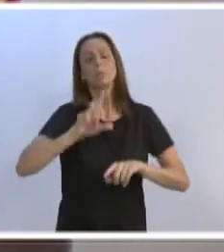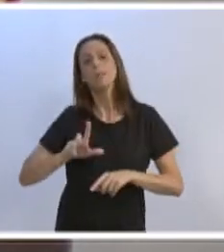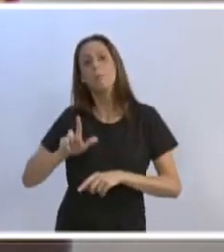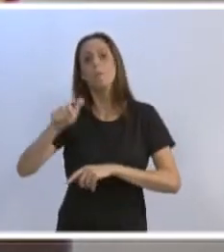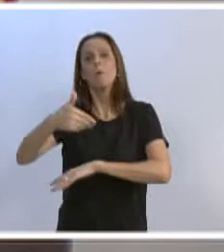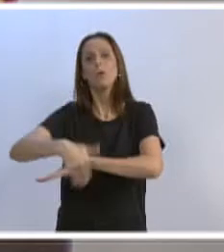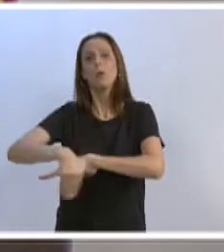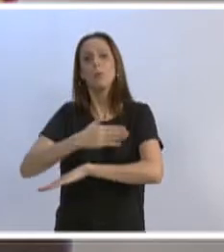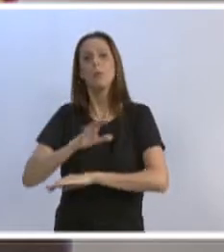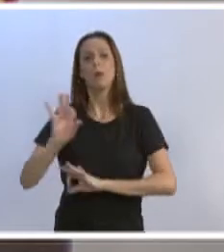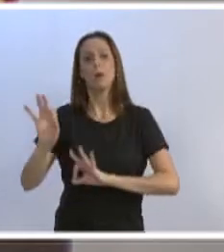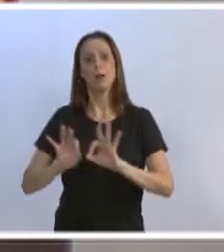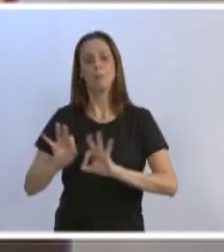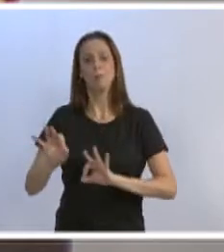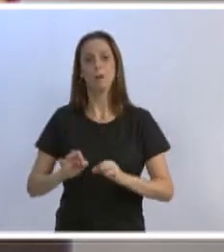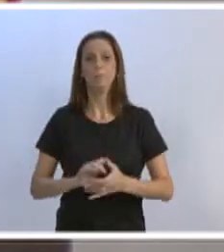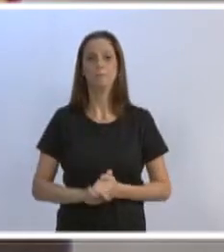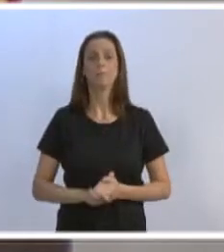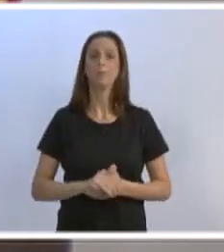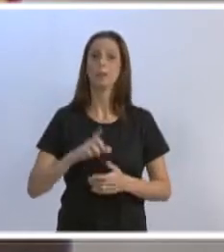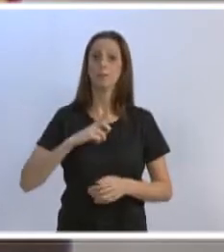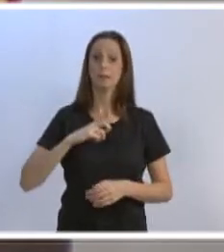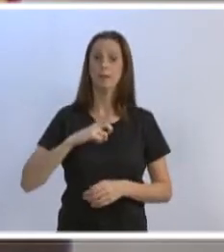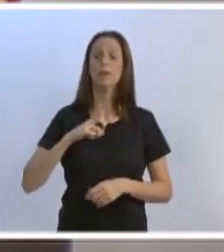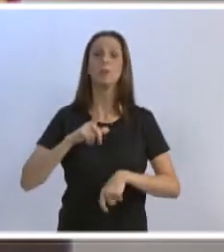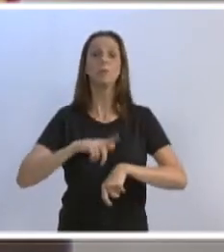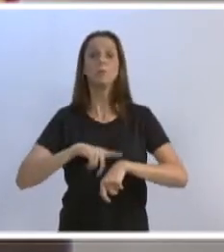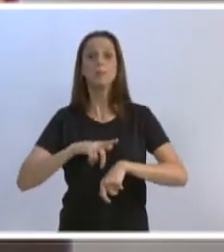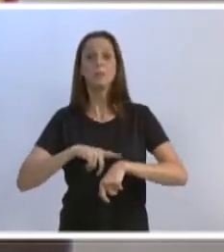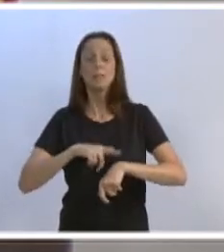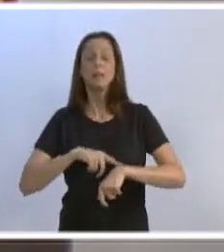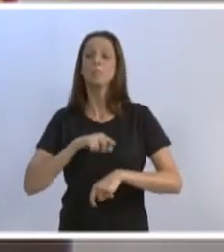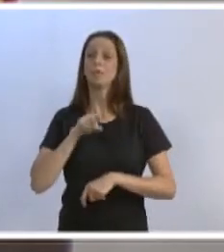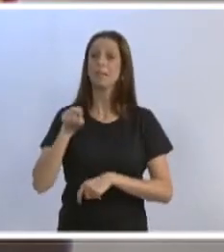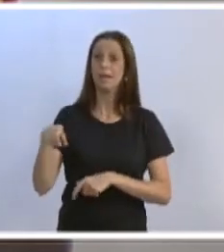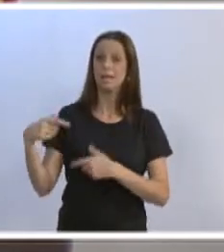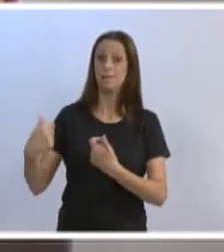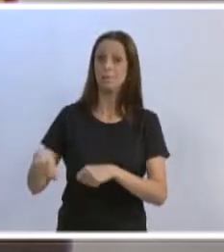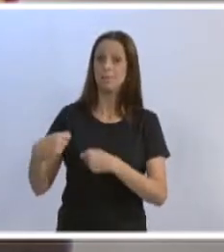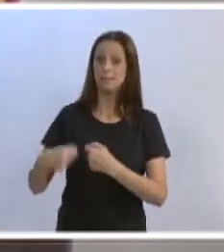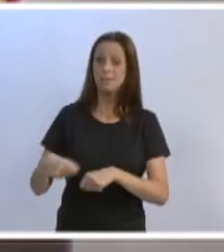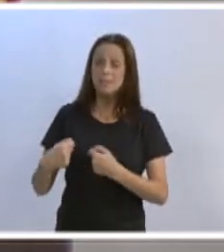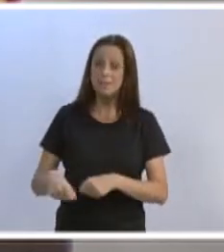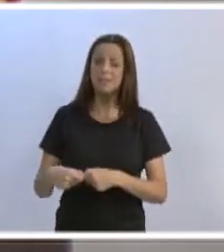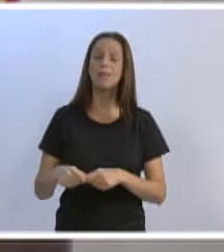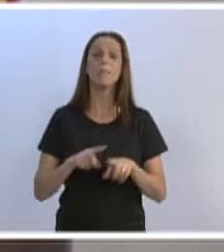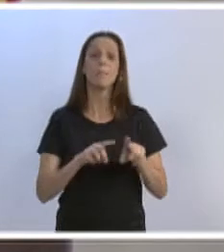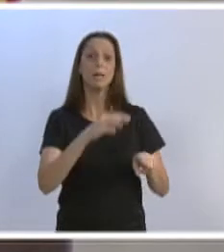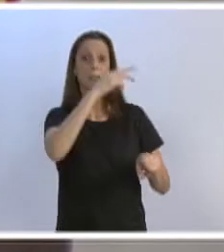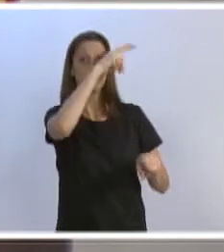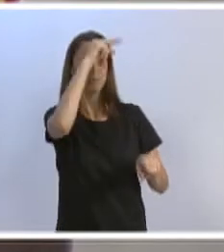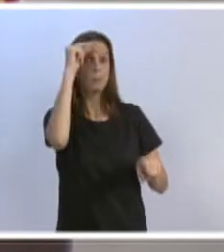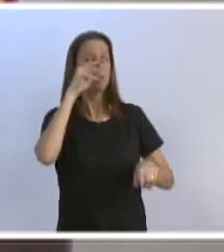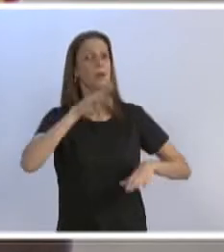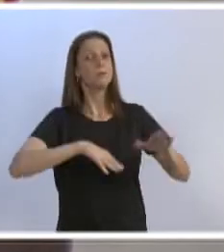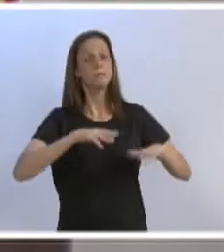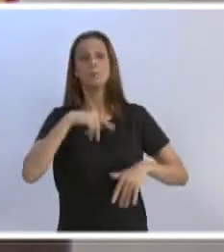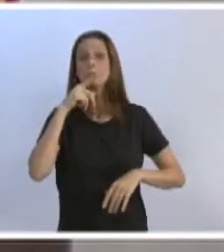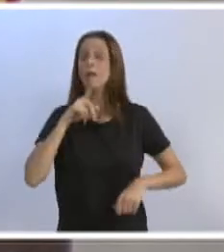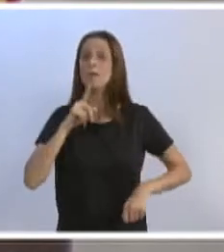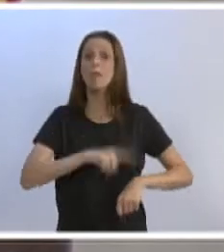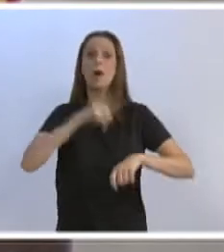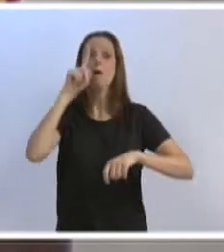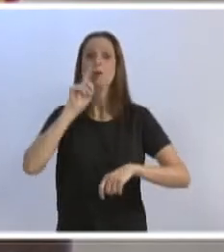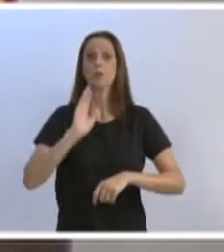E aquela história é o tempo. O tempo da pessoa que necessita é diferente do tempo que o município pode estar fazendo. Mas não existe má